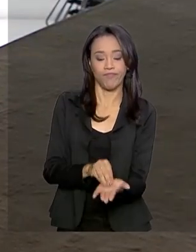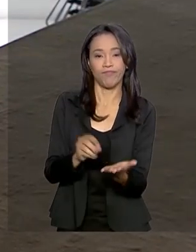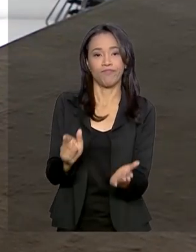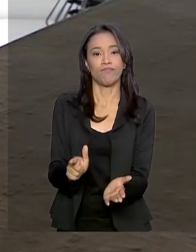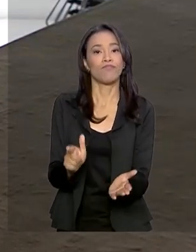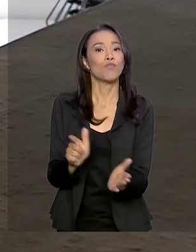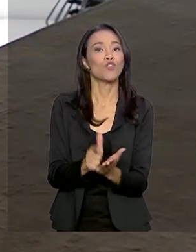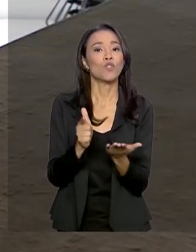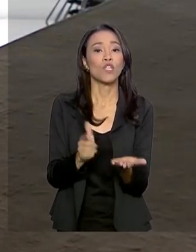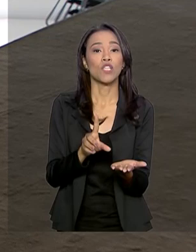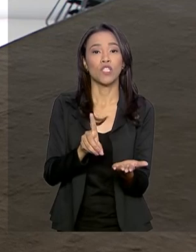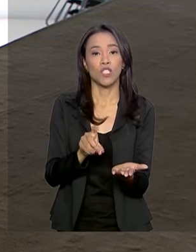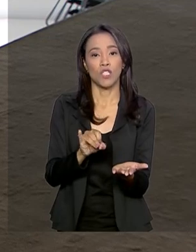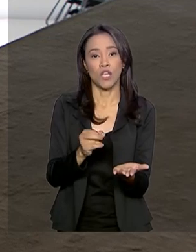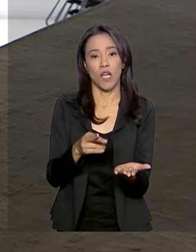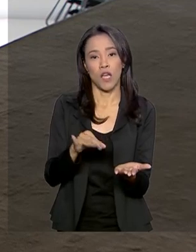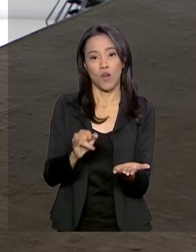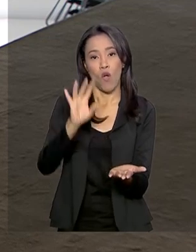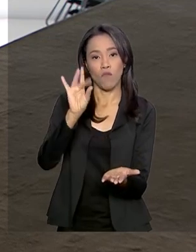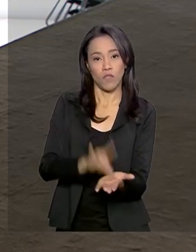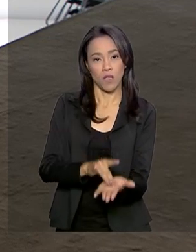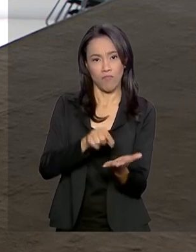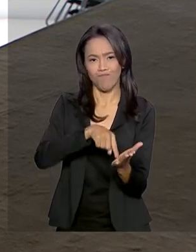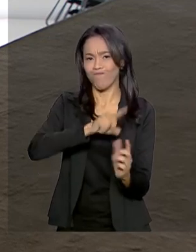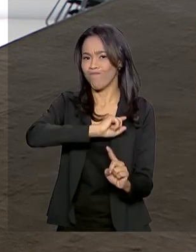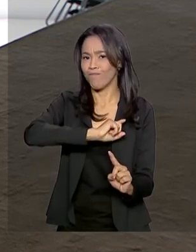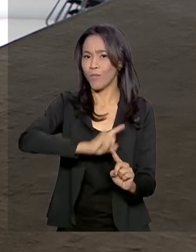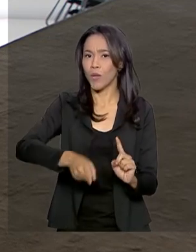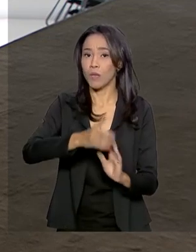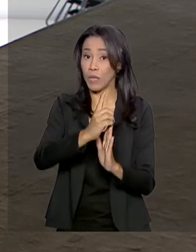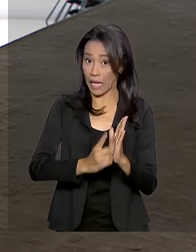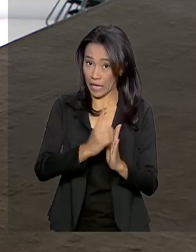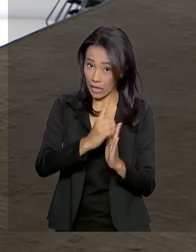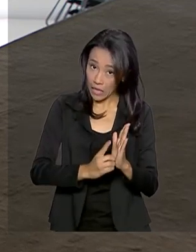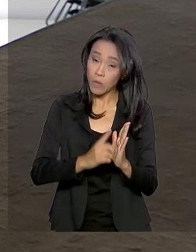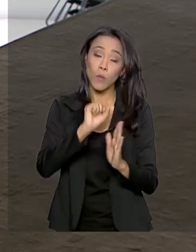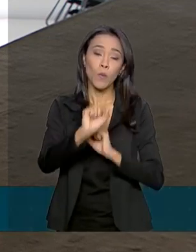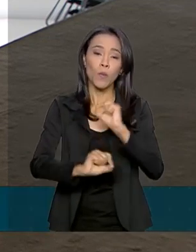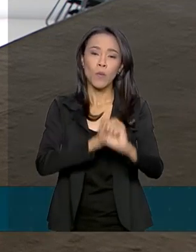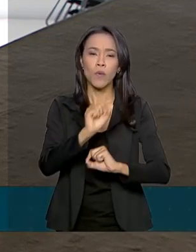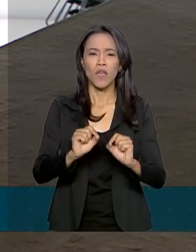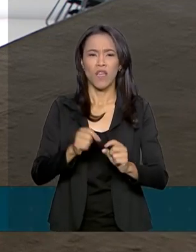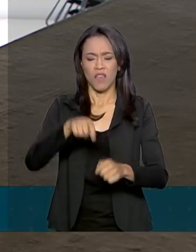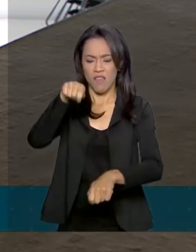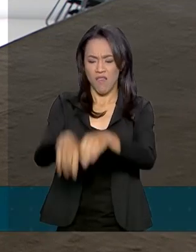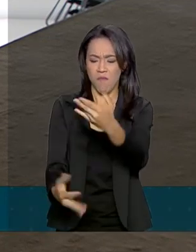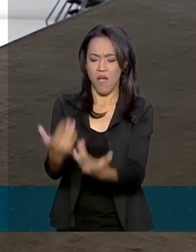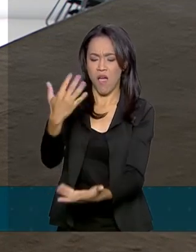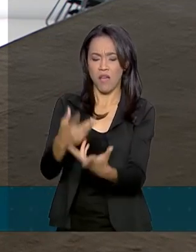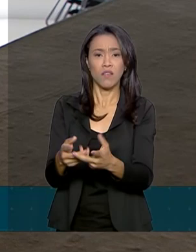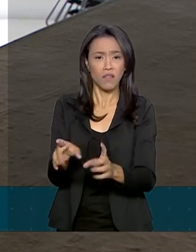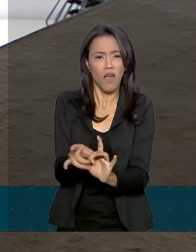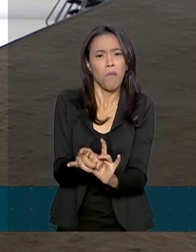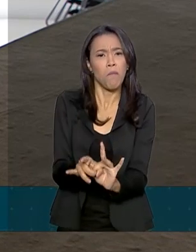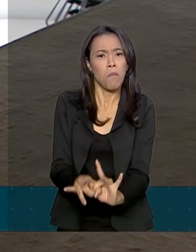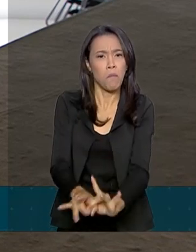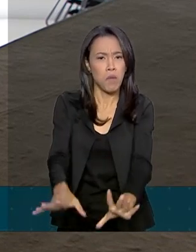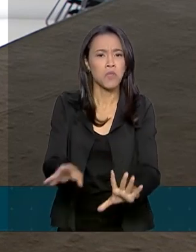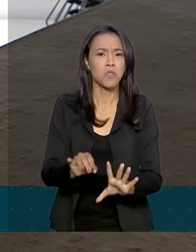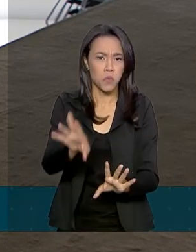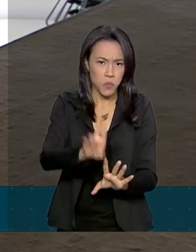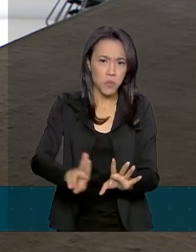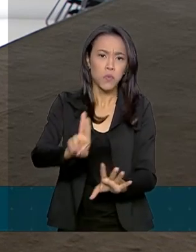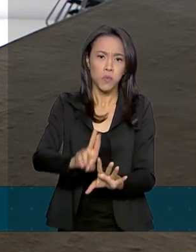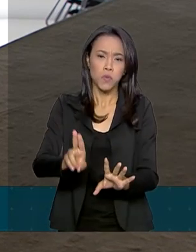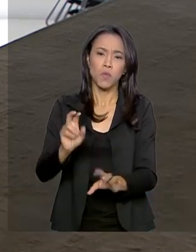do Diário Oficial da União o decreto que proíbe o uso de queimadas controladas, que é o quê? A permissão do uso de fogo